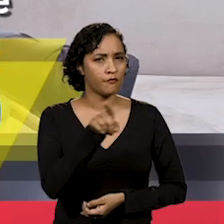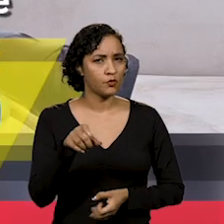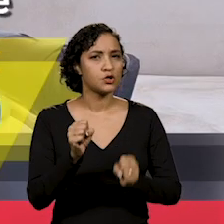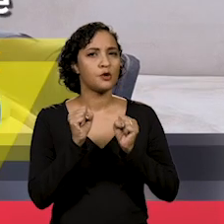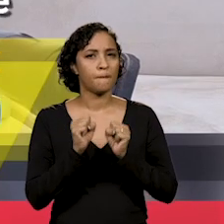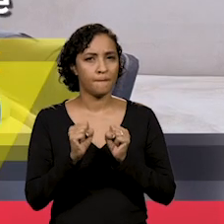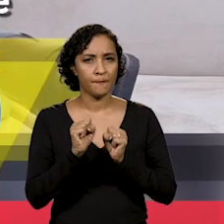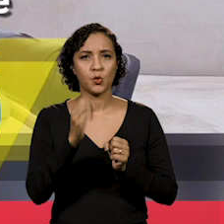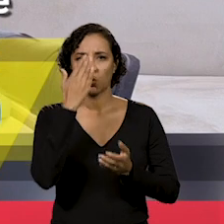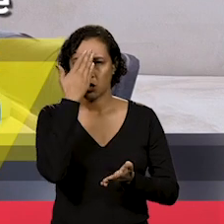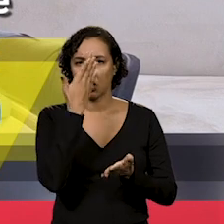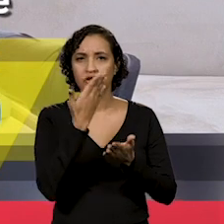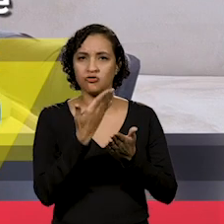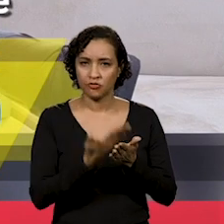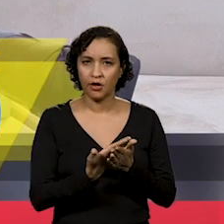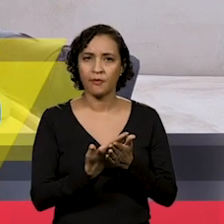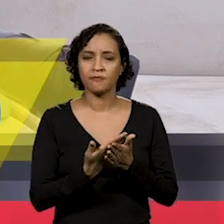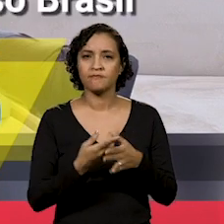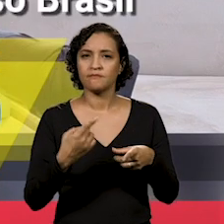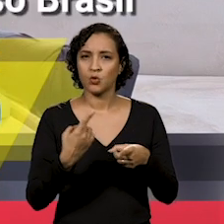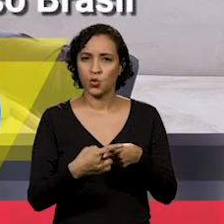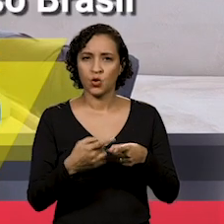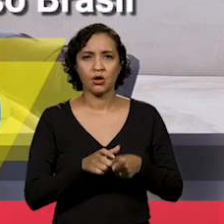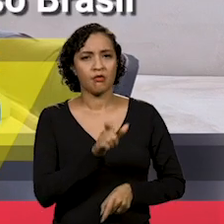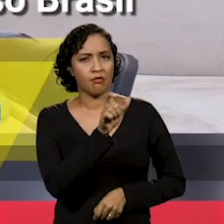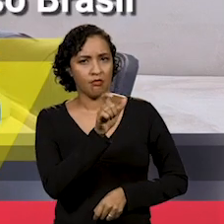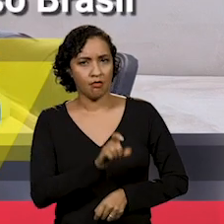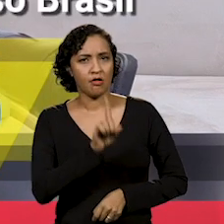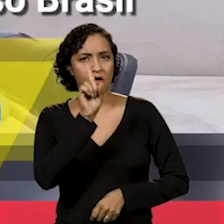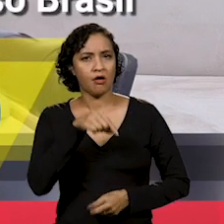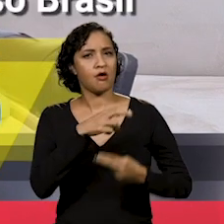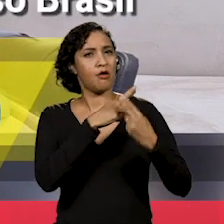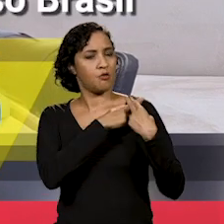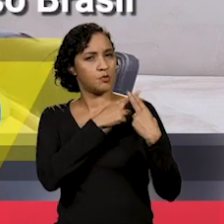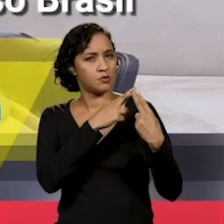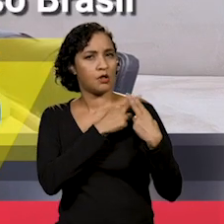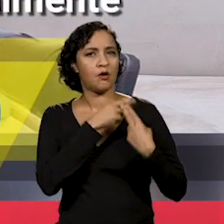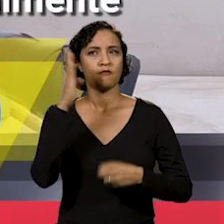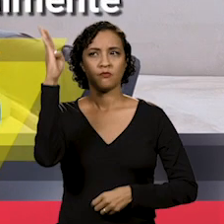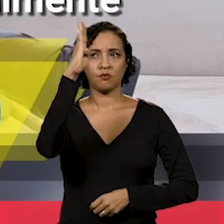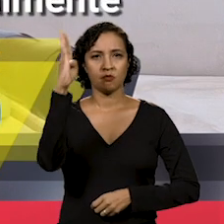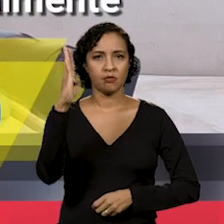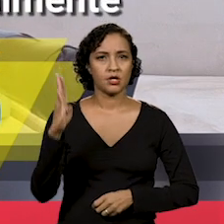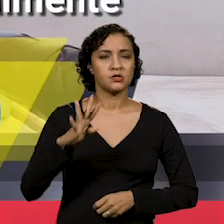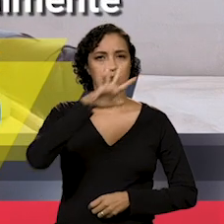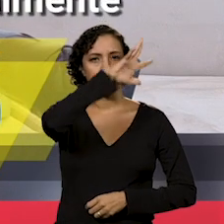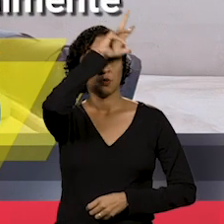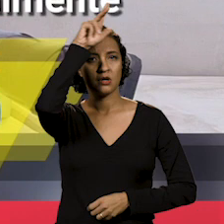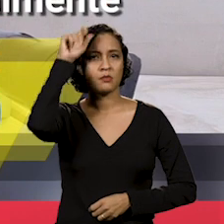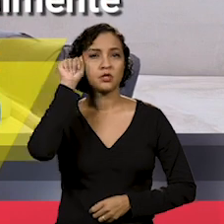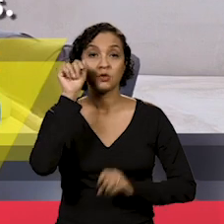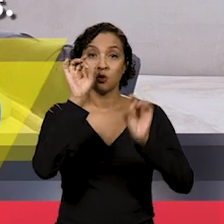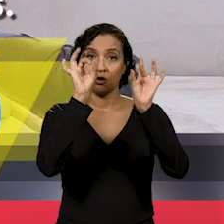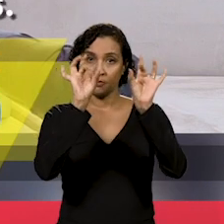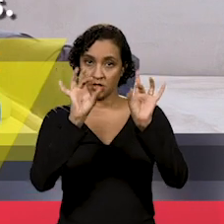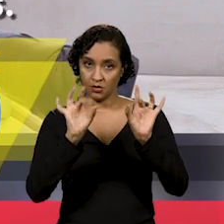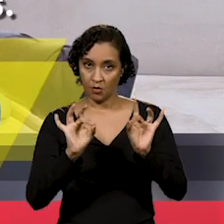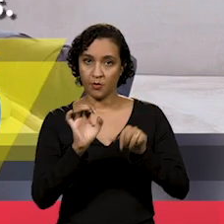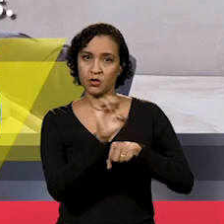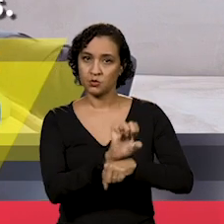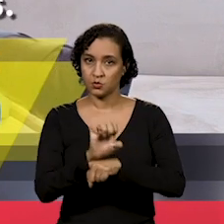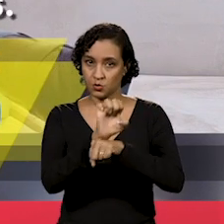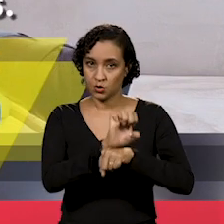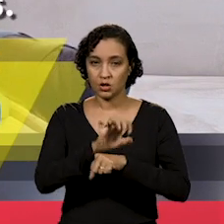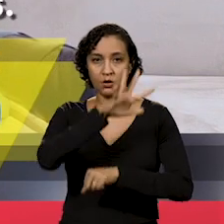Vocês podem confiar no Ruiz porque é sim uma pessoa compromissada com o nosso Brasil e compromissada com a Amazônia, especialmente